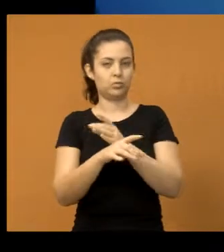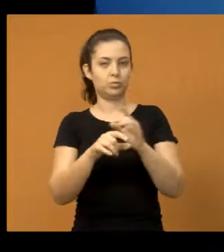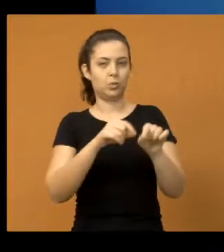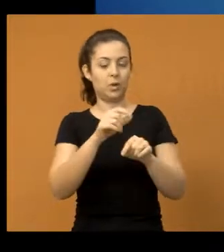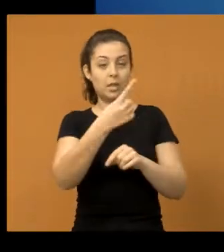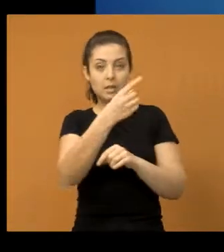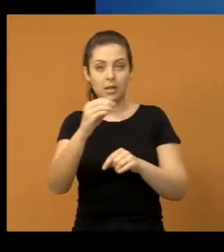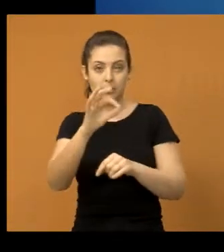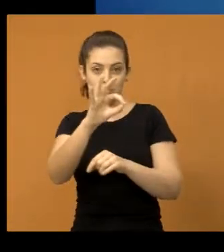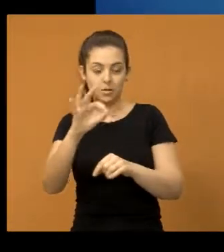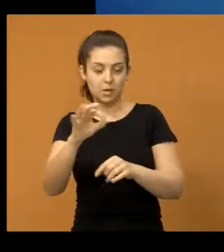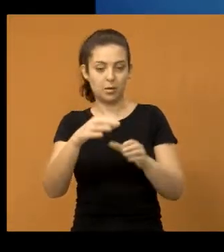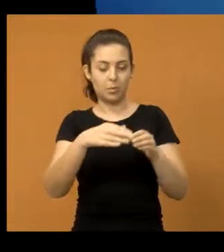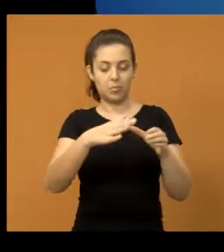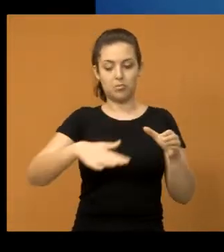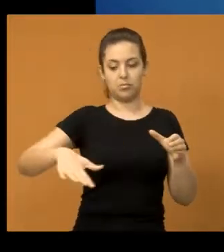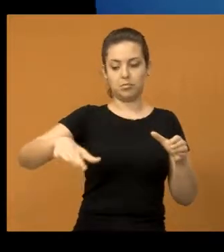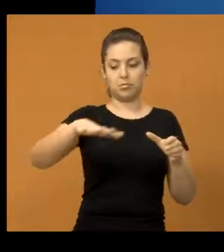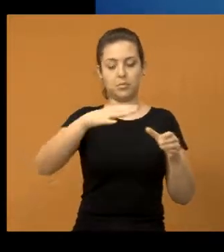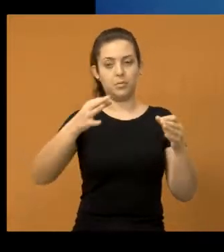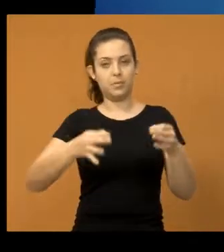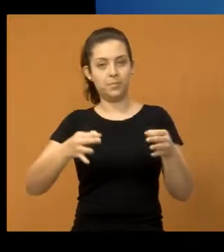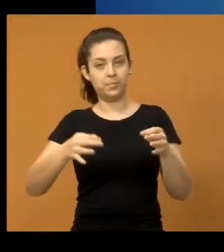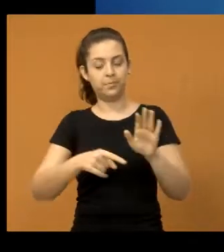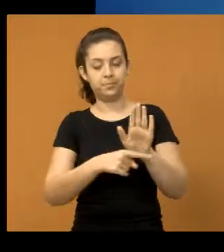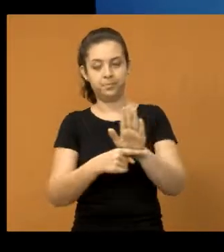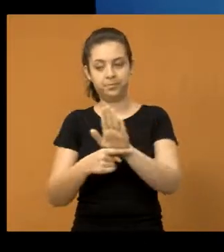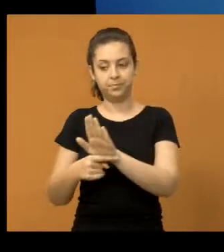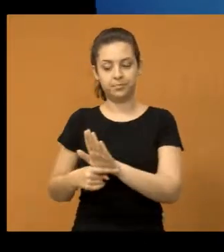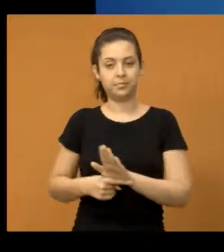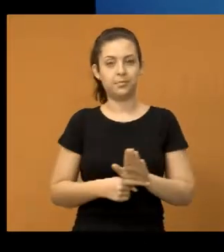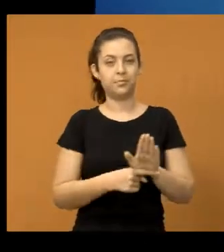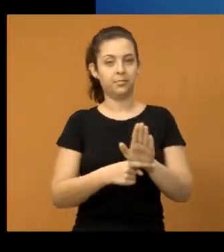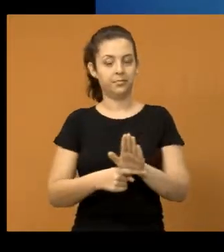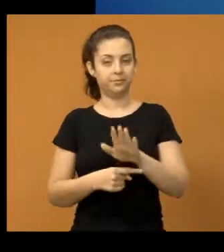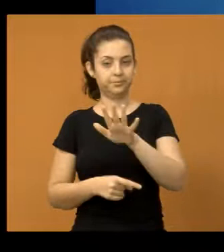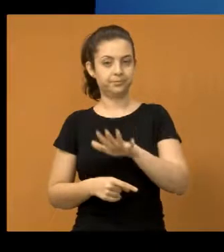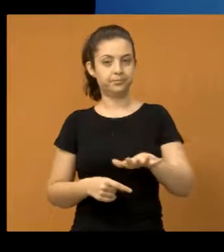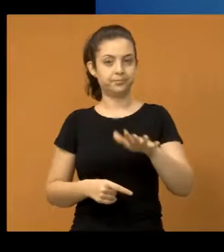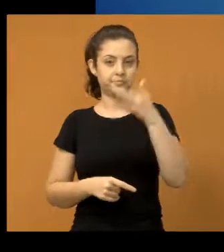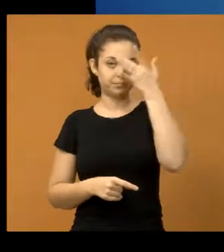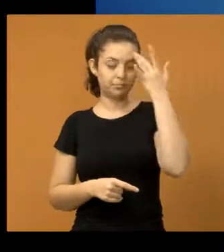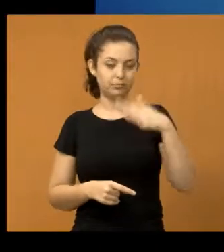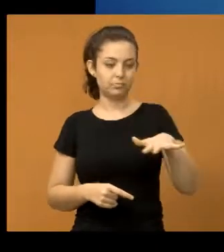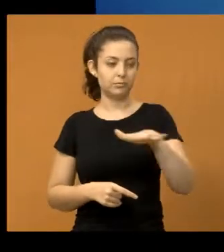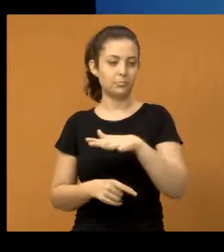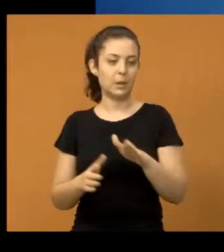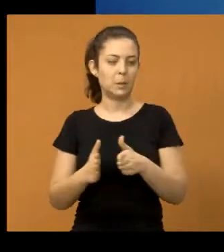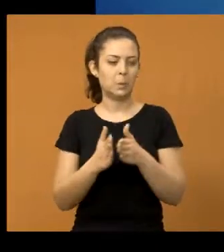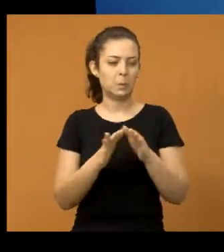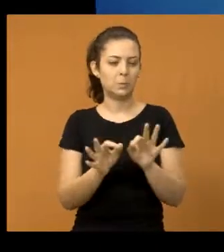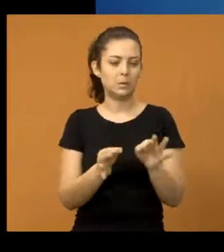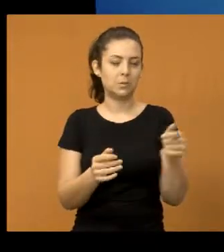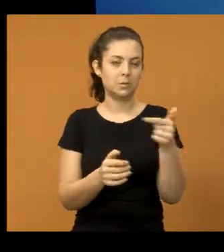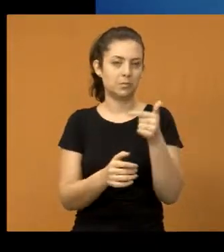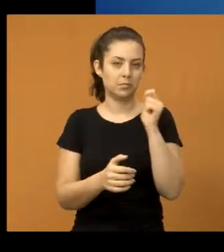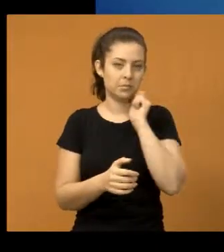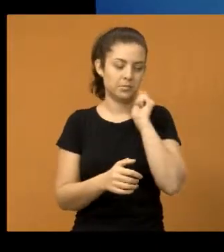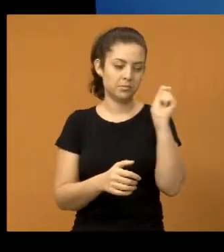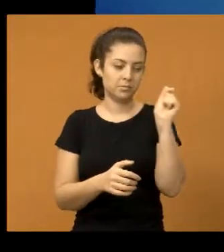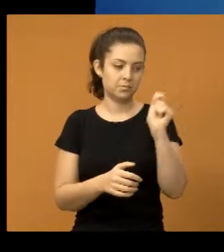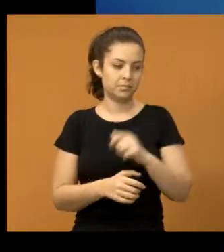100% daquele bairro ali, com certeza, vai beneficiar aquelas pessoas de um bairro tão carento que é o 22 de abril.